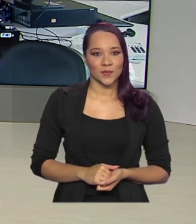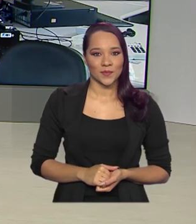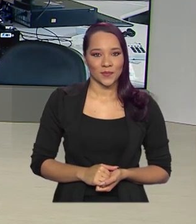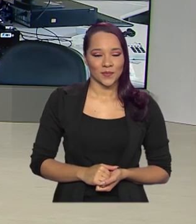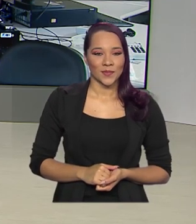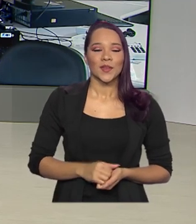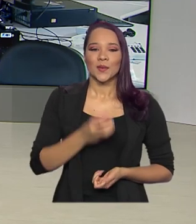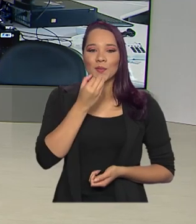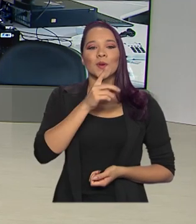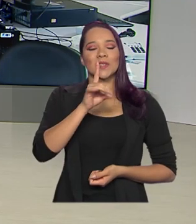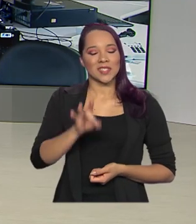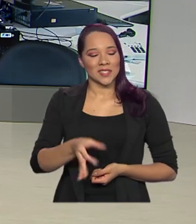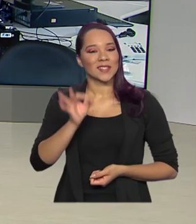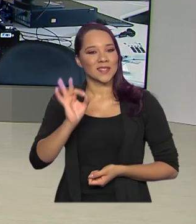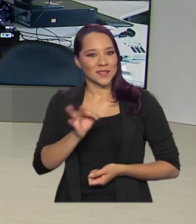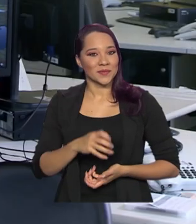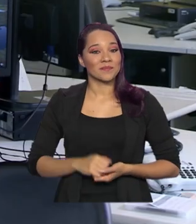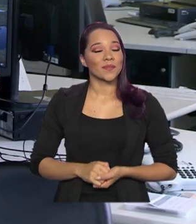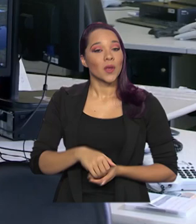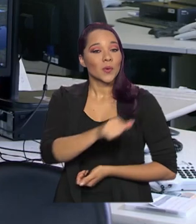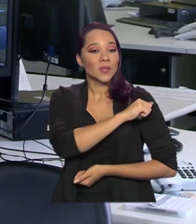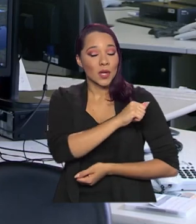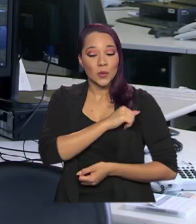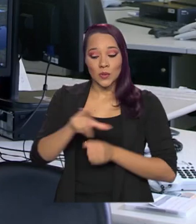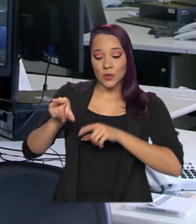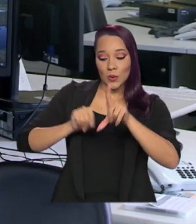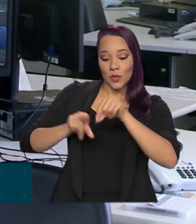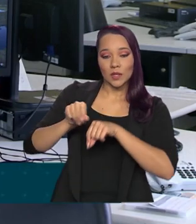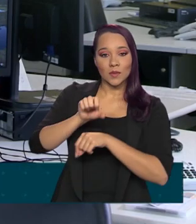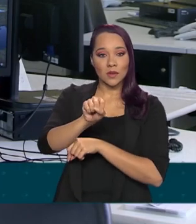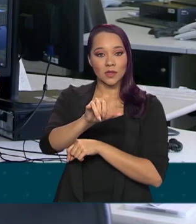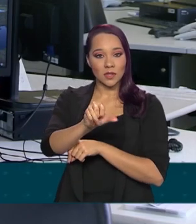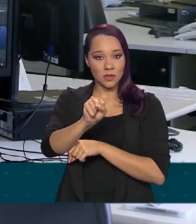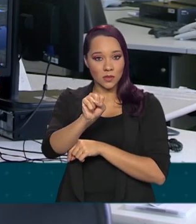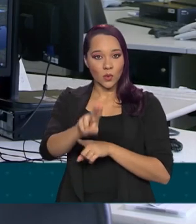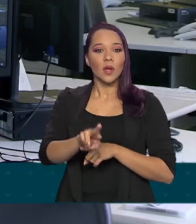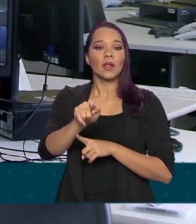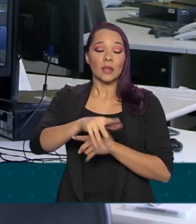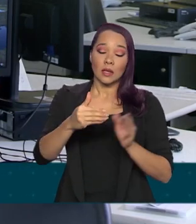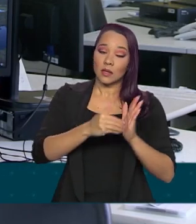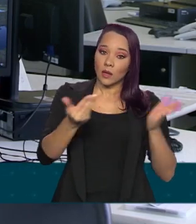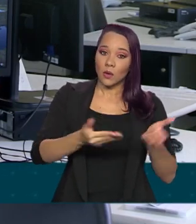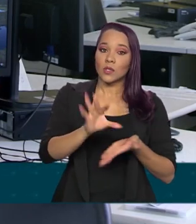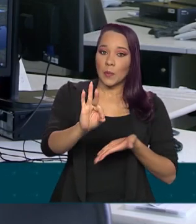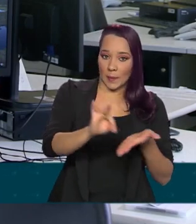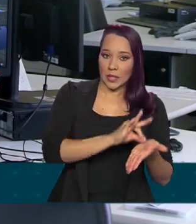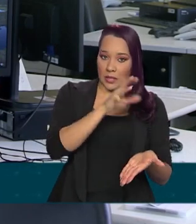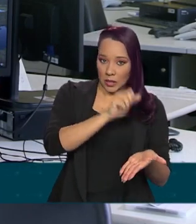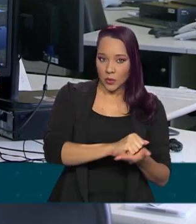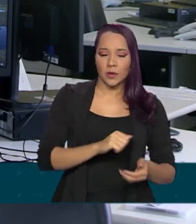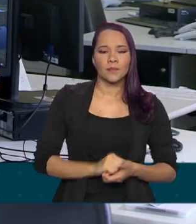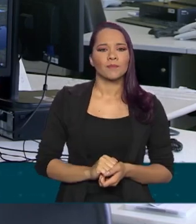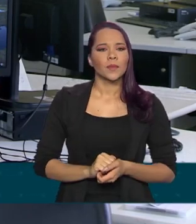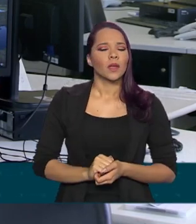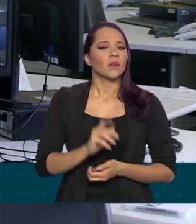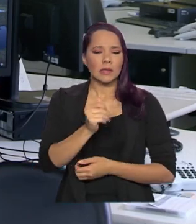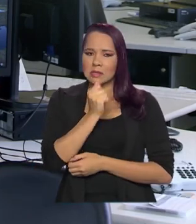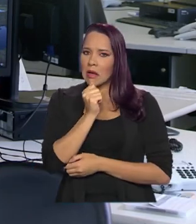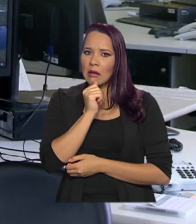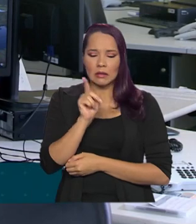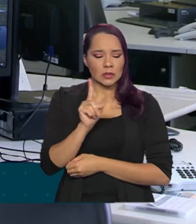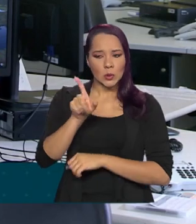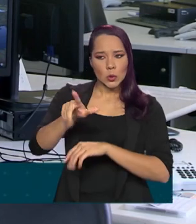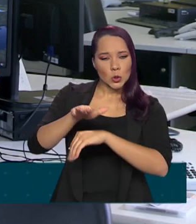Bom dia, Renata. Isso mesmo. Os estudantes selecionados pelo SISU têm até hoje pra se matricular. E aqueles estudantes que não foram